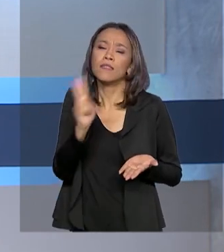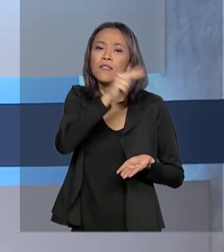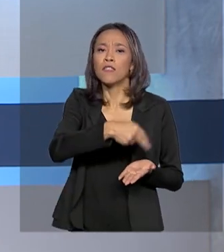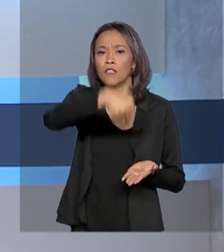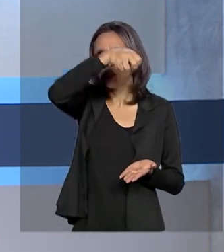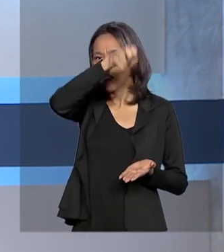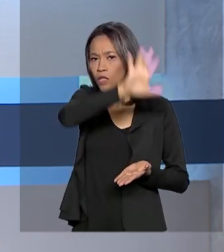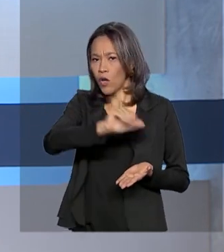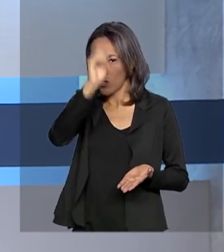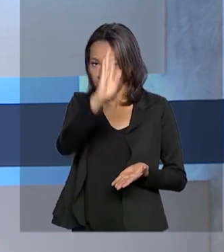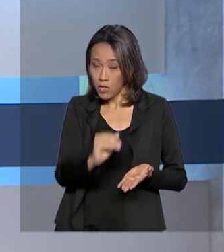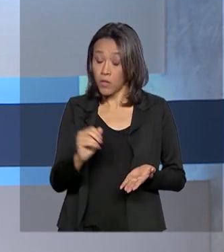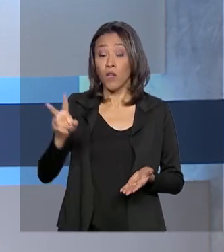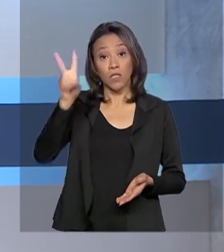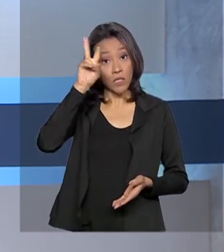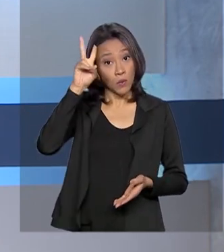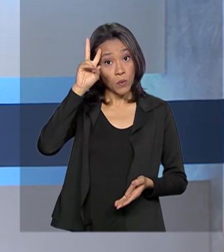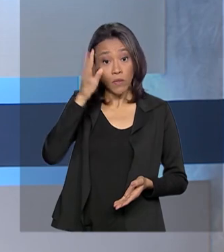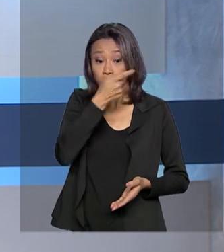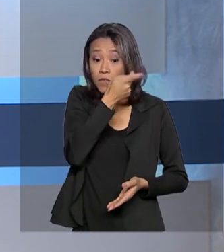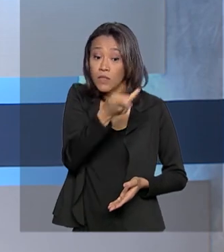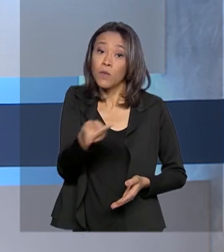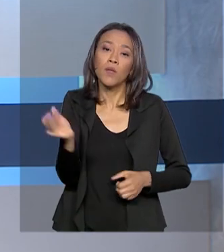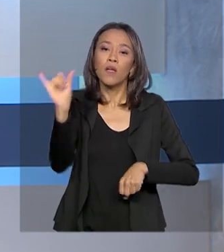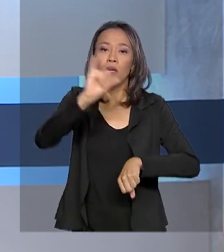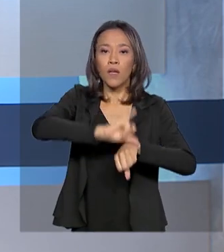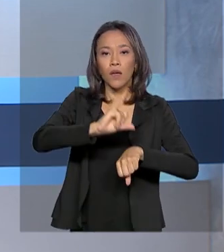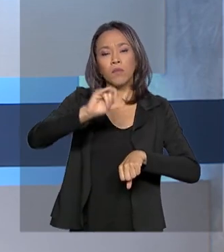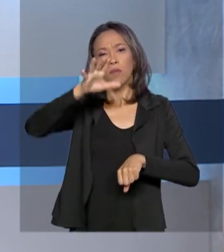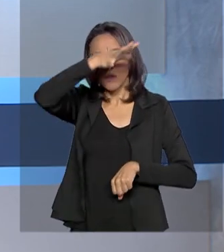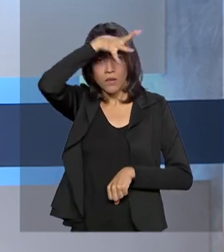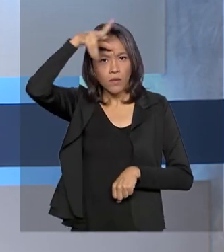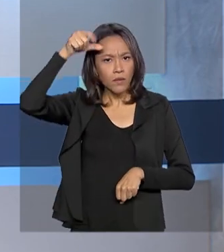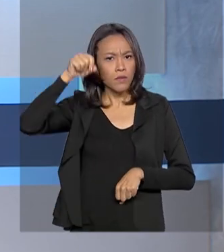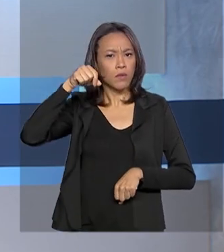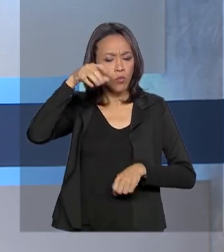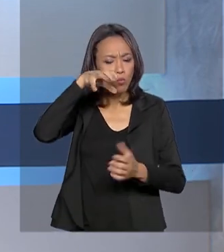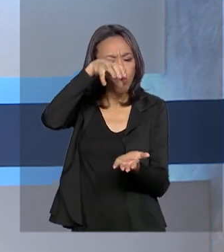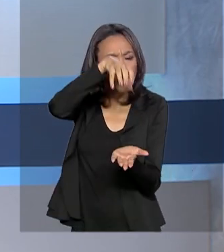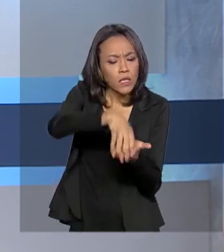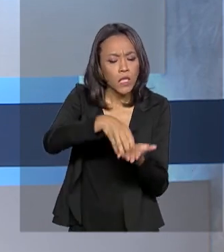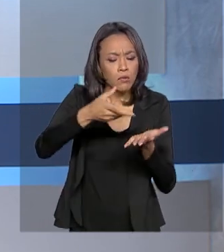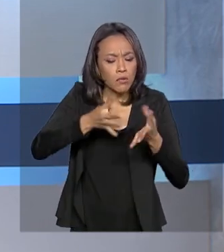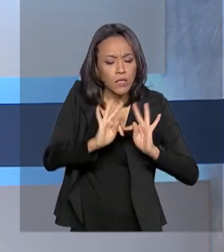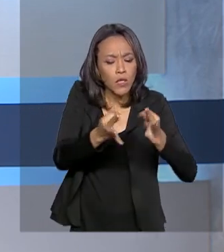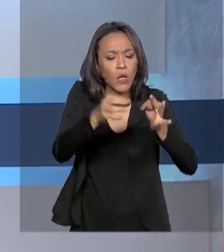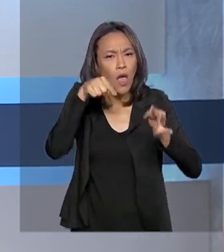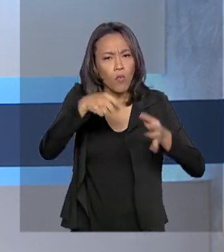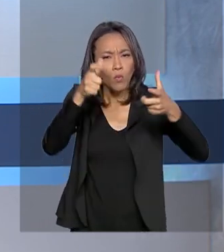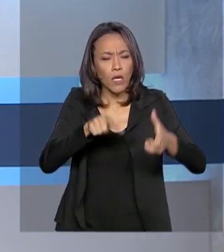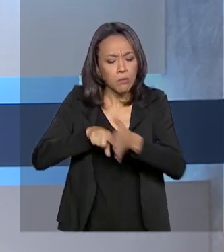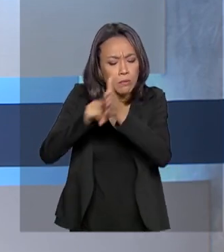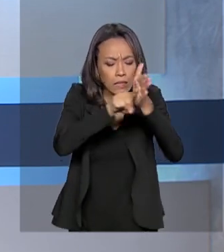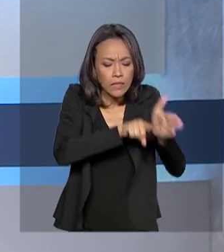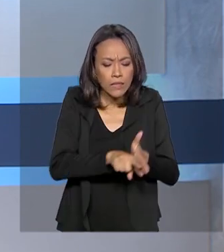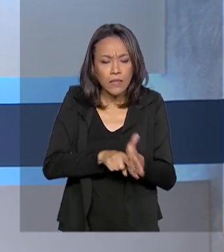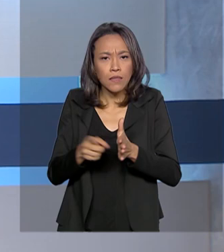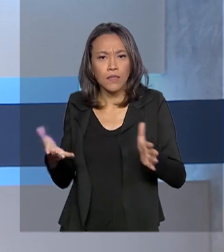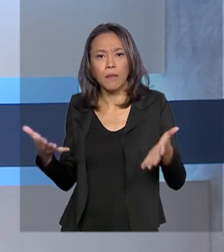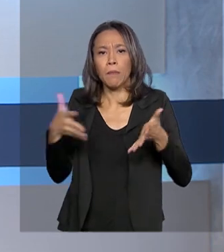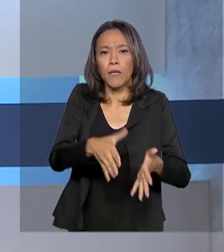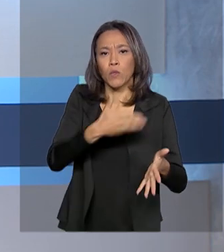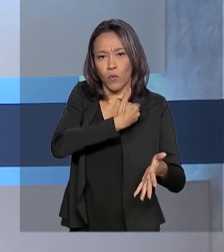Nesta segunda-feira, ele visitou em Manaus o Centro de Biotecnologia da Amazônia, um polo científico que envolve o governo,